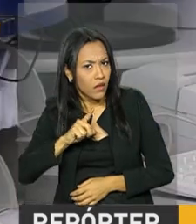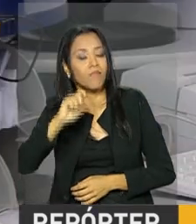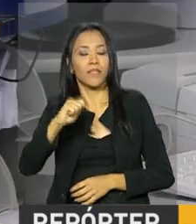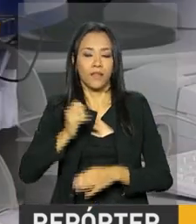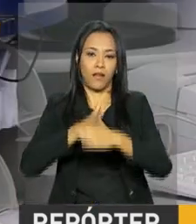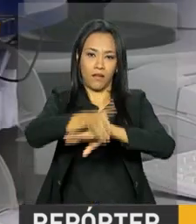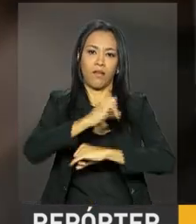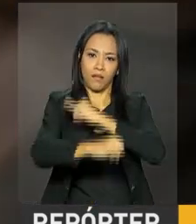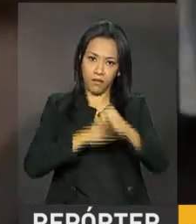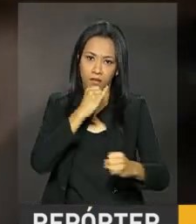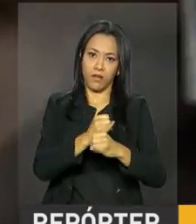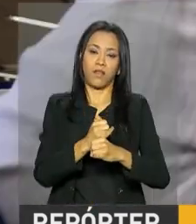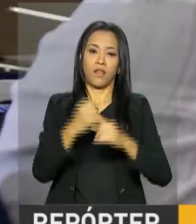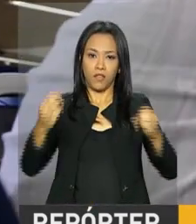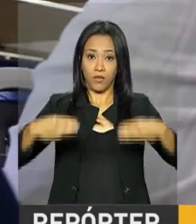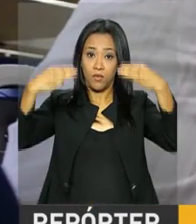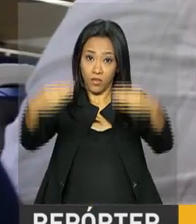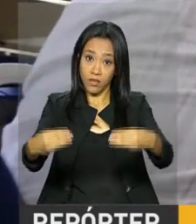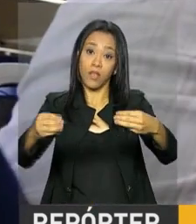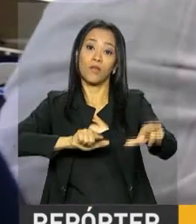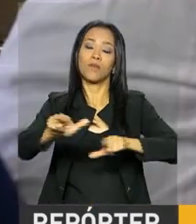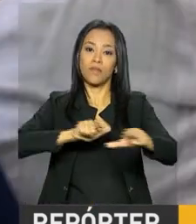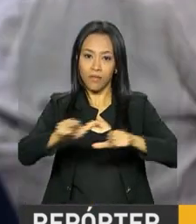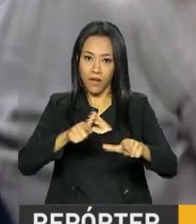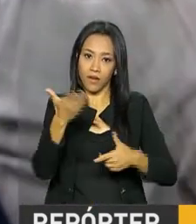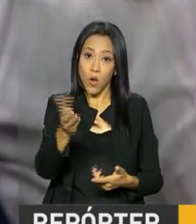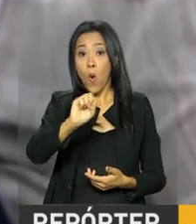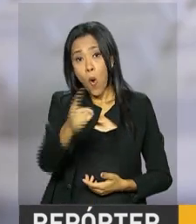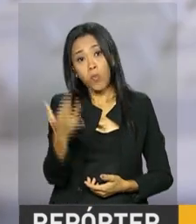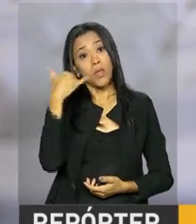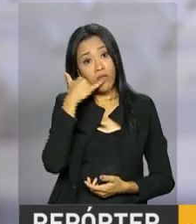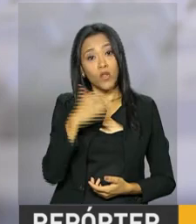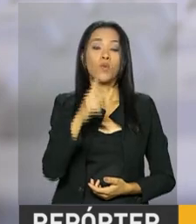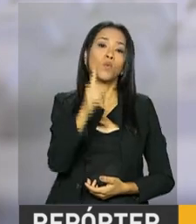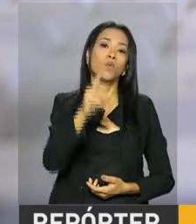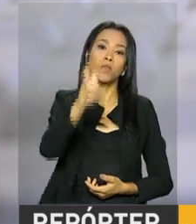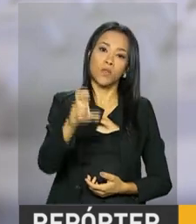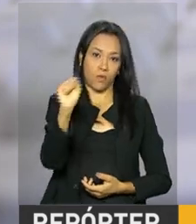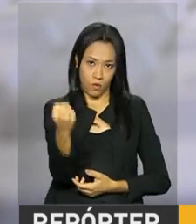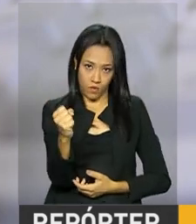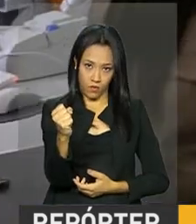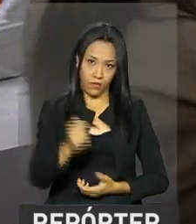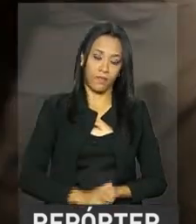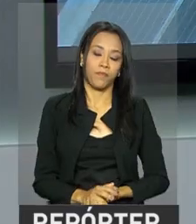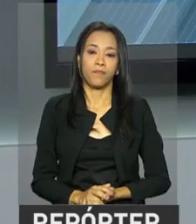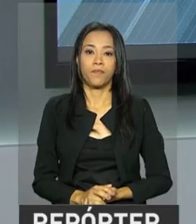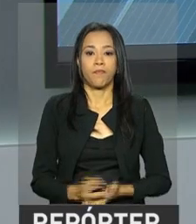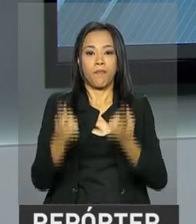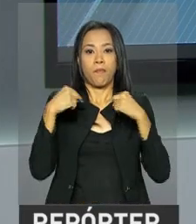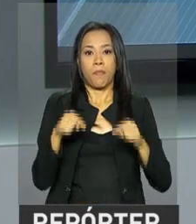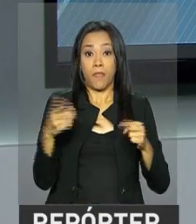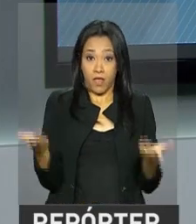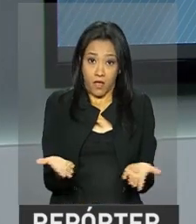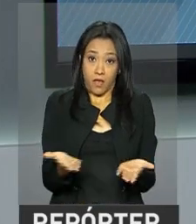consulta na página do Ministério do Trabalho, na internet ou pelo telefone 158. E